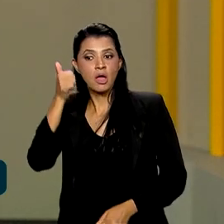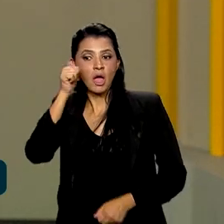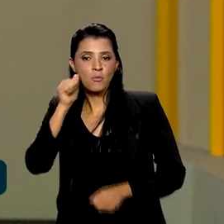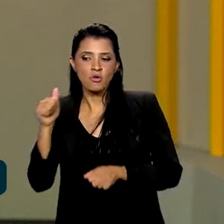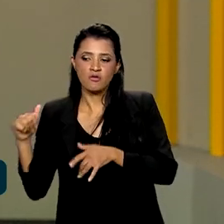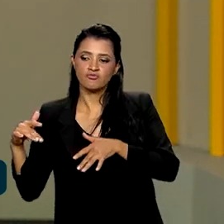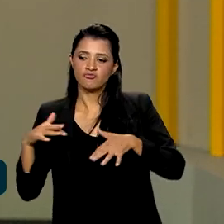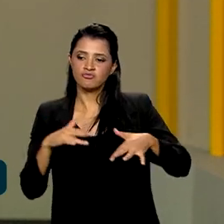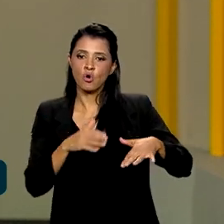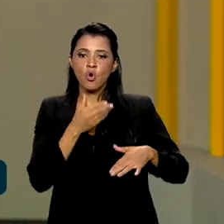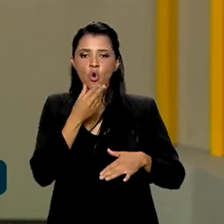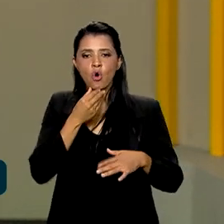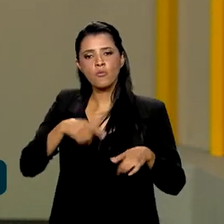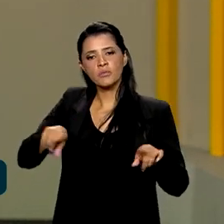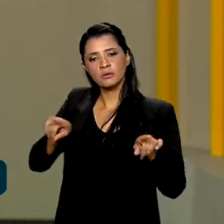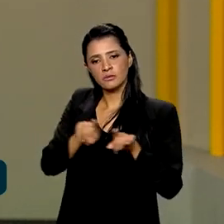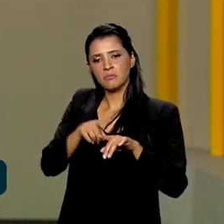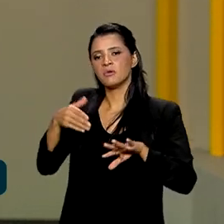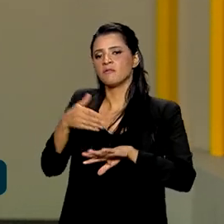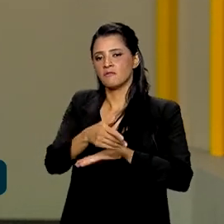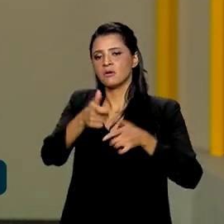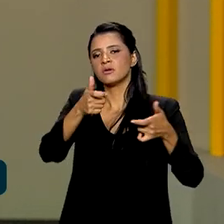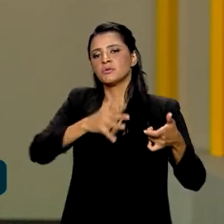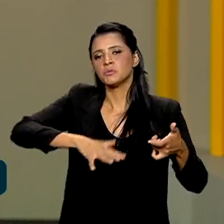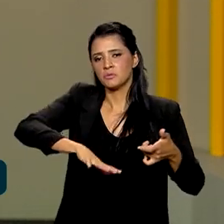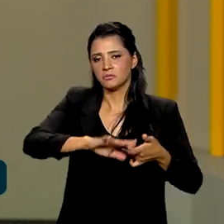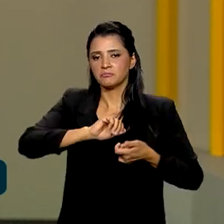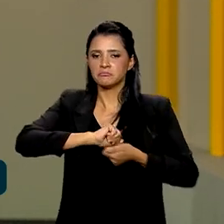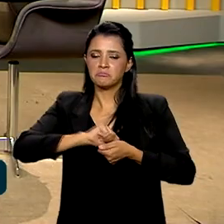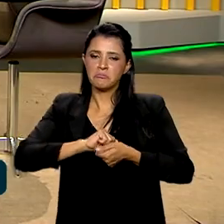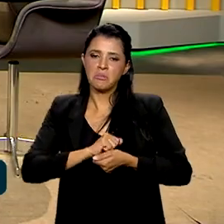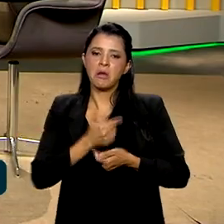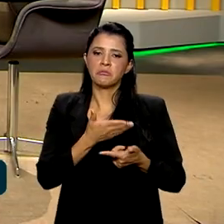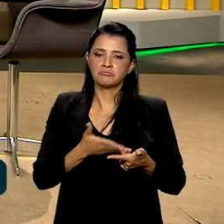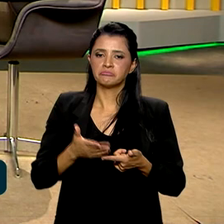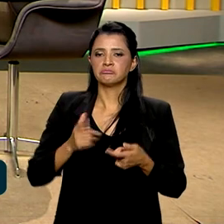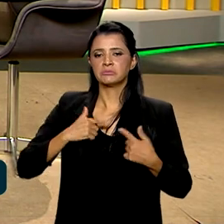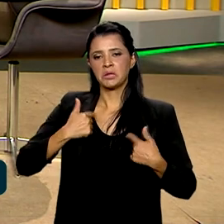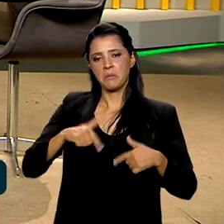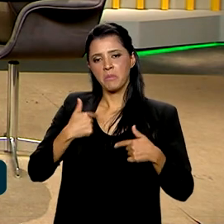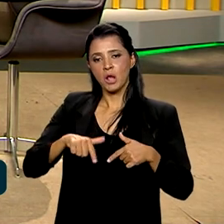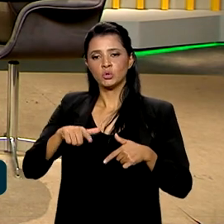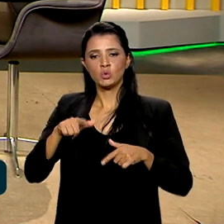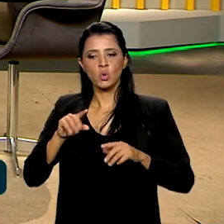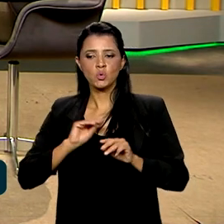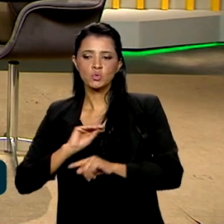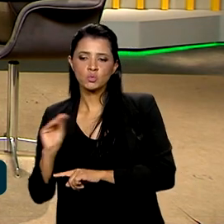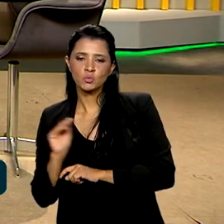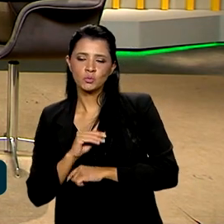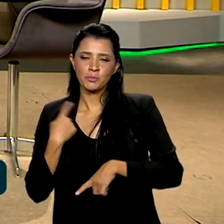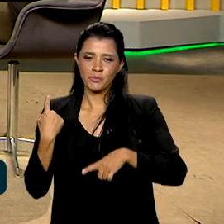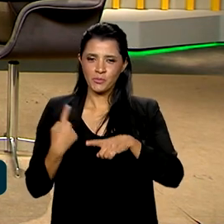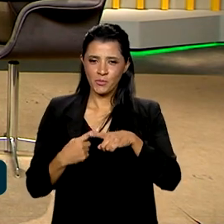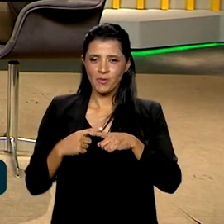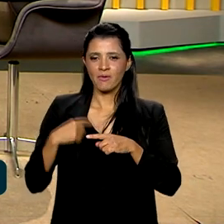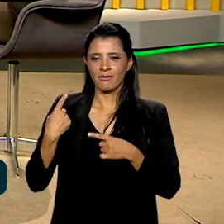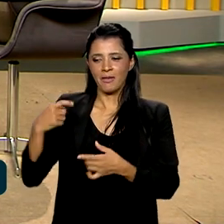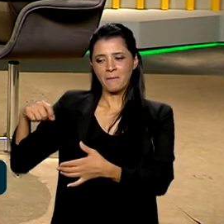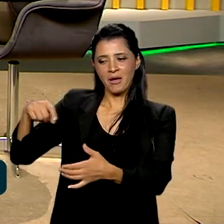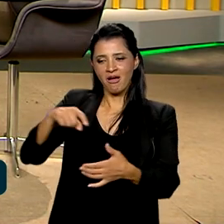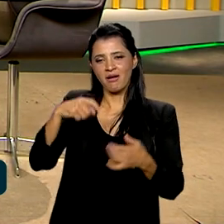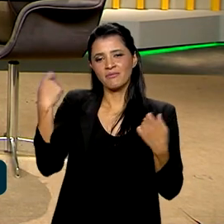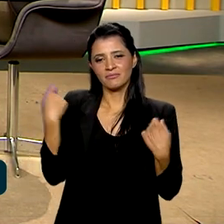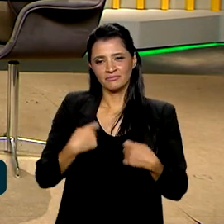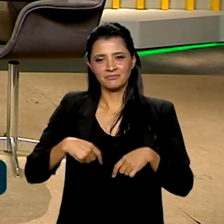mas os homens também esperamos que frequentem esses espaços para dividir essas ações, que são ações do cuidado, né? Porque as atividades reprodutivas, elas